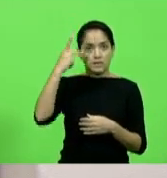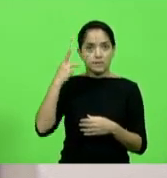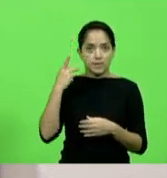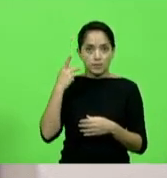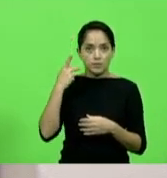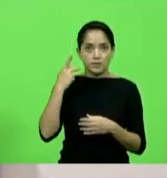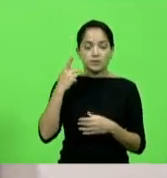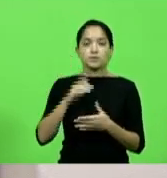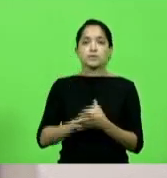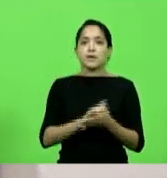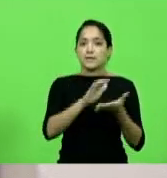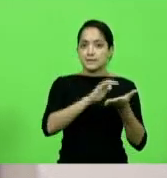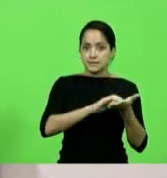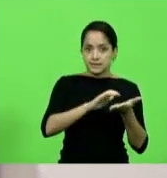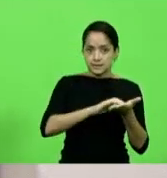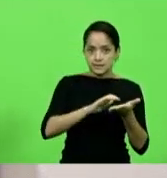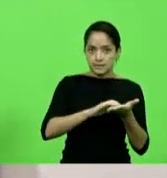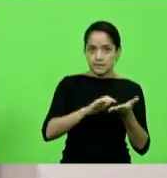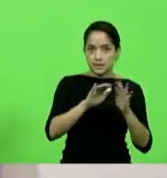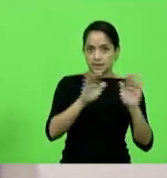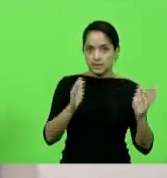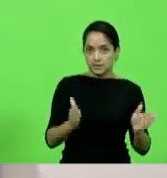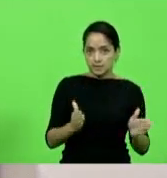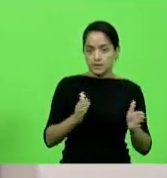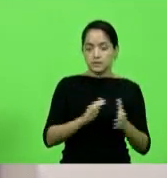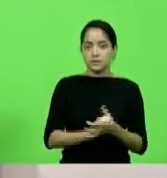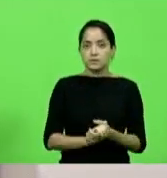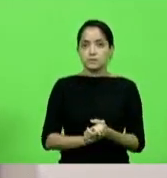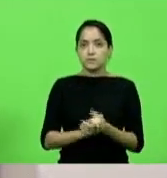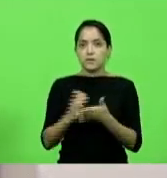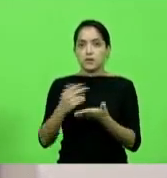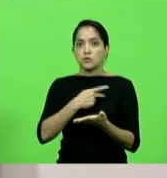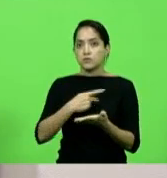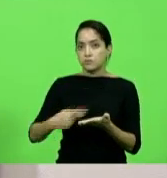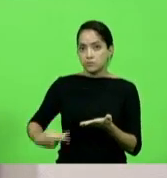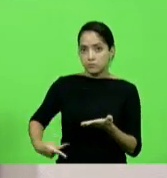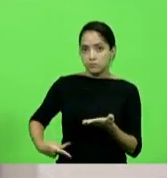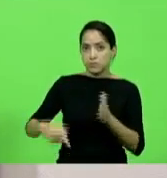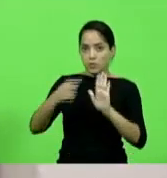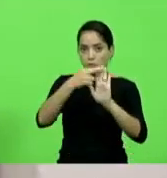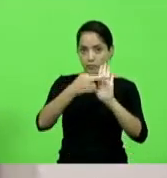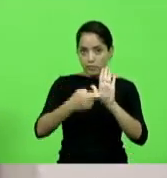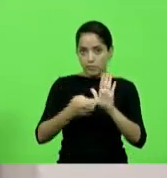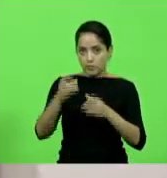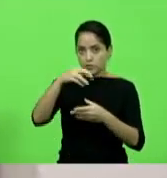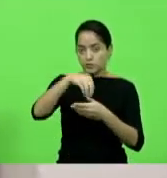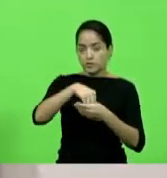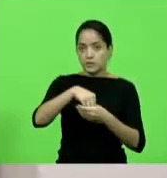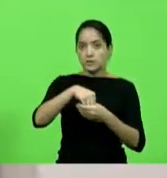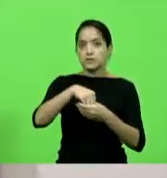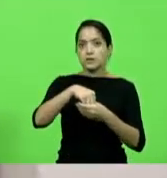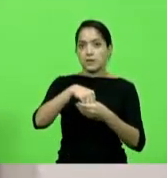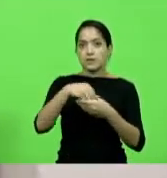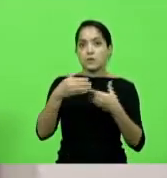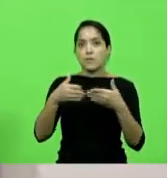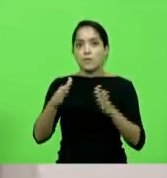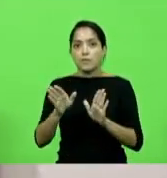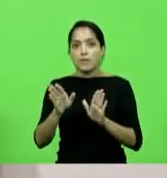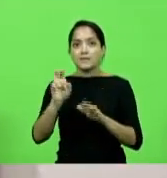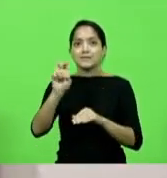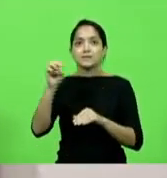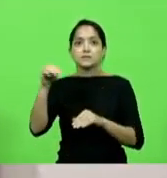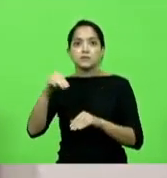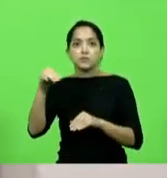para secretariarem a mesa. O senhor presidente, conforme estipula o regimento interno, abriu o prazo de cinco